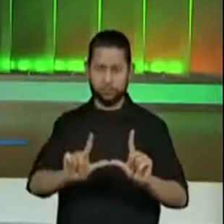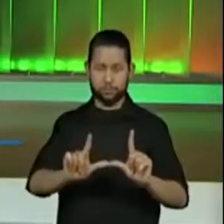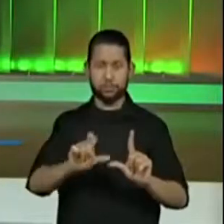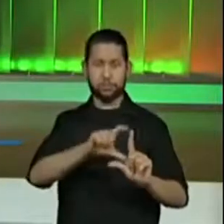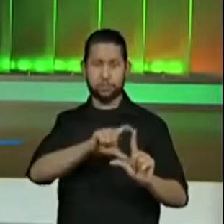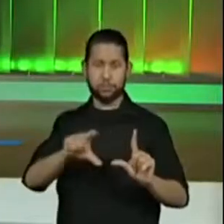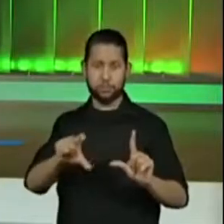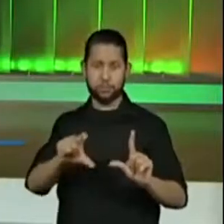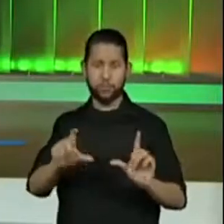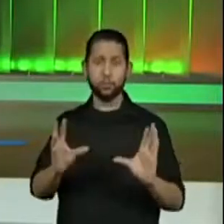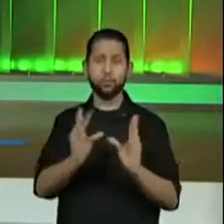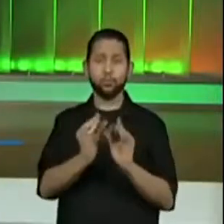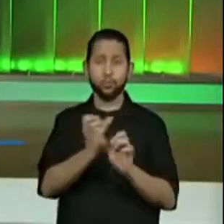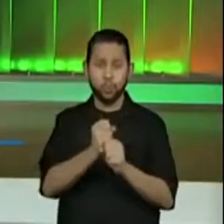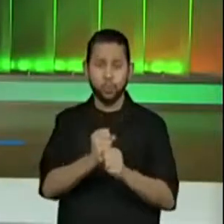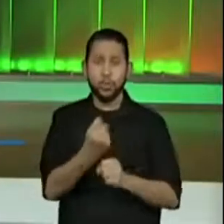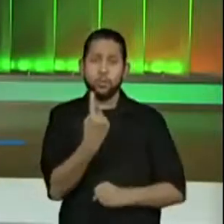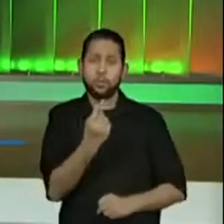Vamos lá?